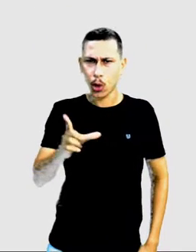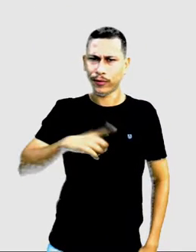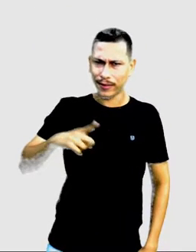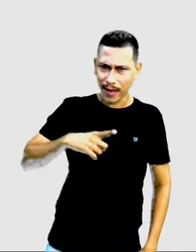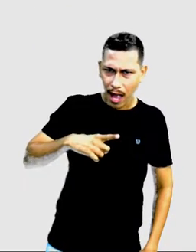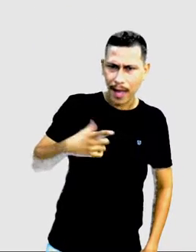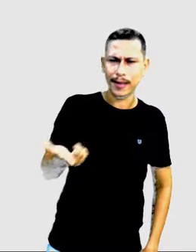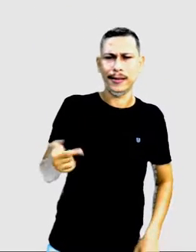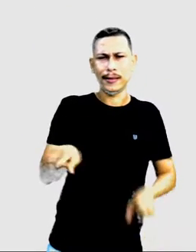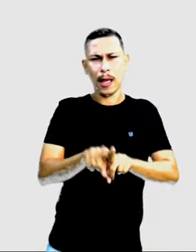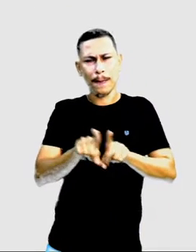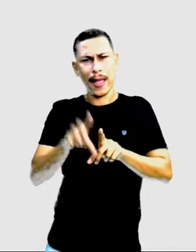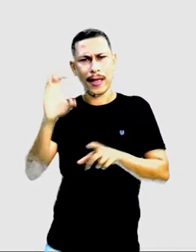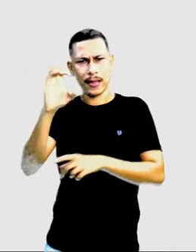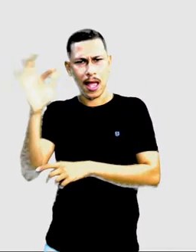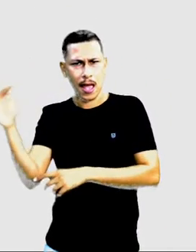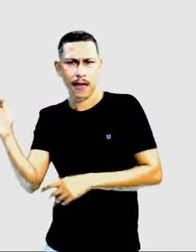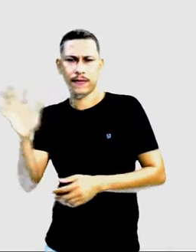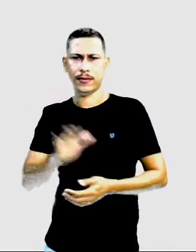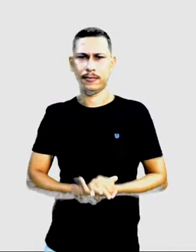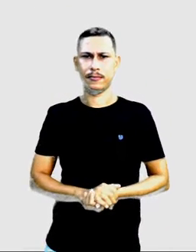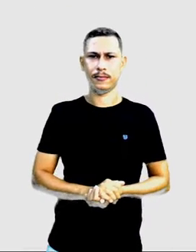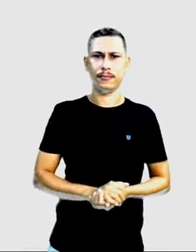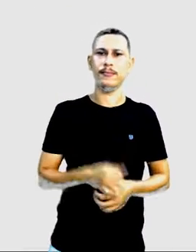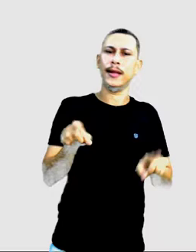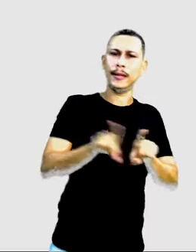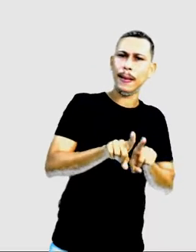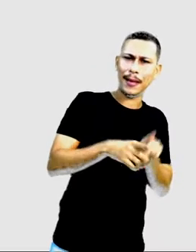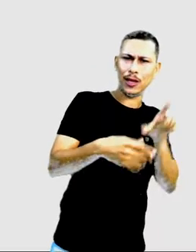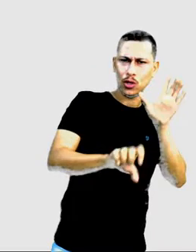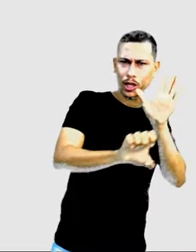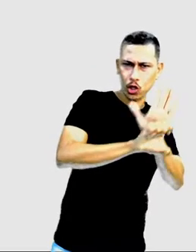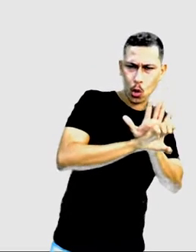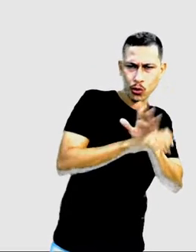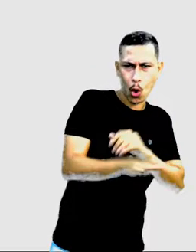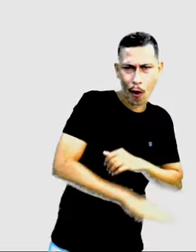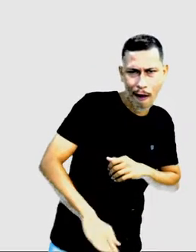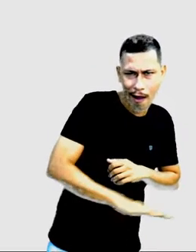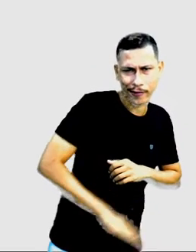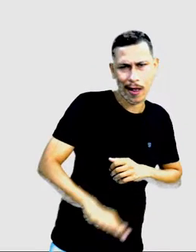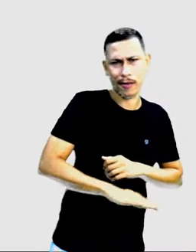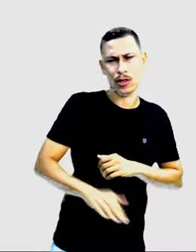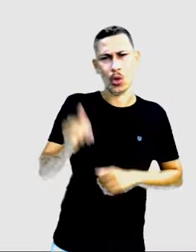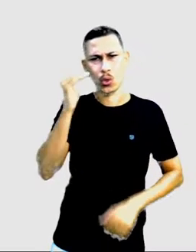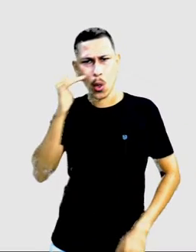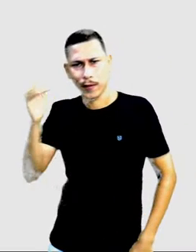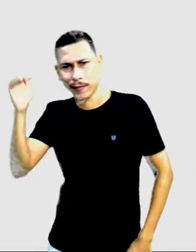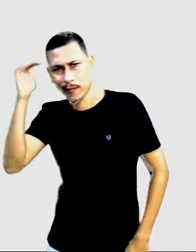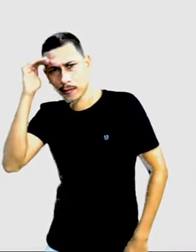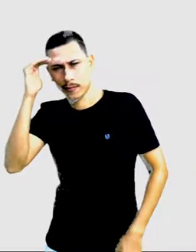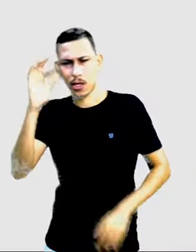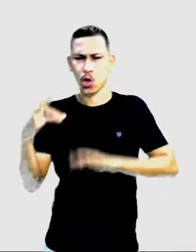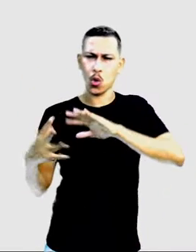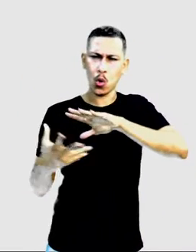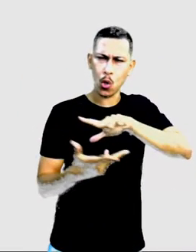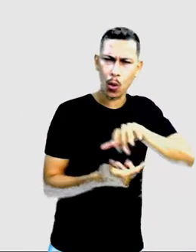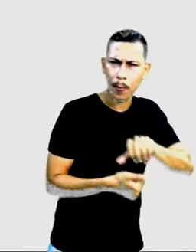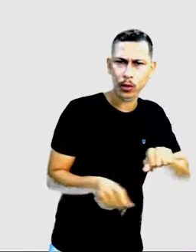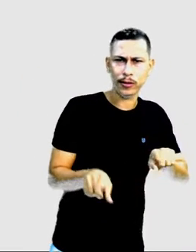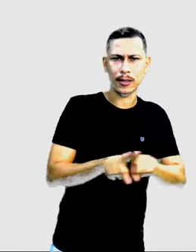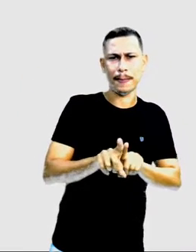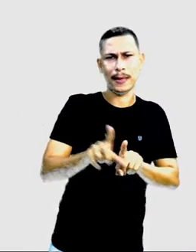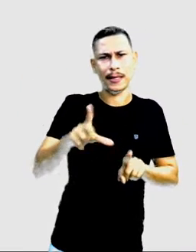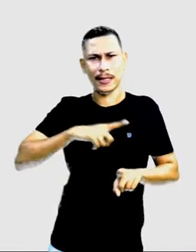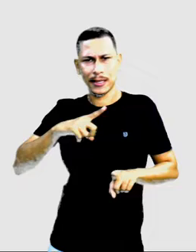país tem a sua. O Estatuto da Criança e do Adolescente, o ECA. E referente ao mundo, a gente tem uma